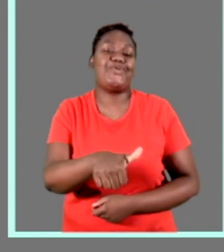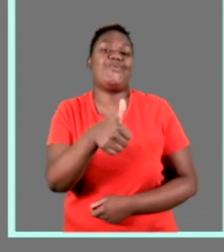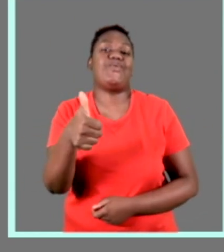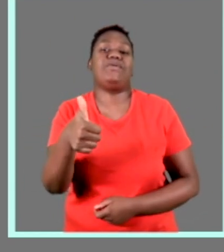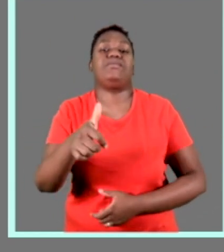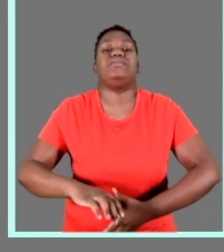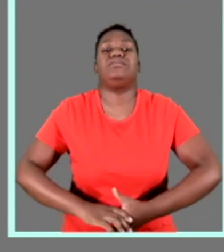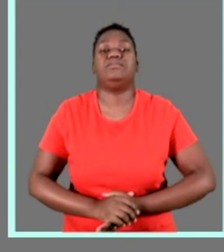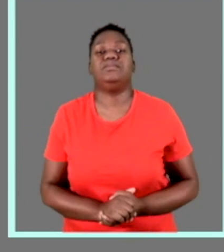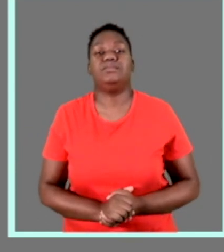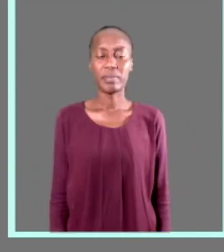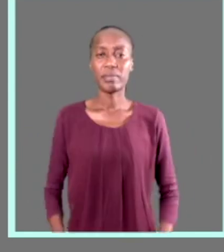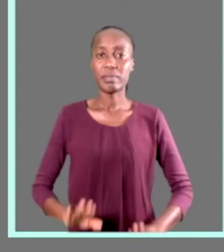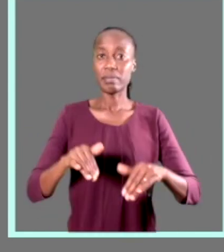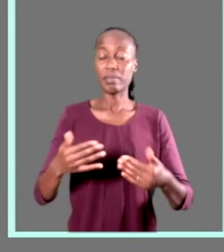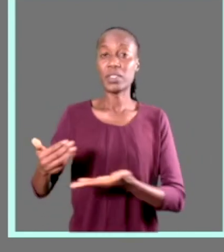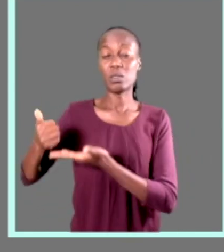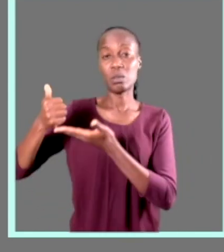5 anos e não só.